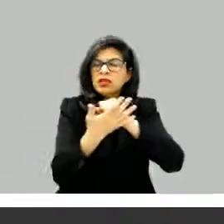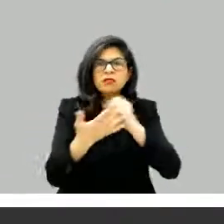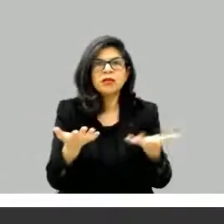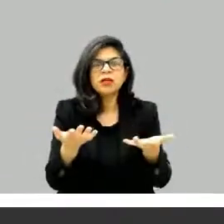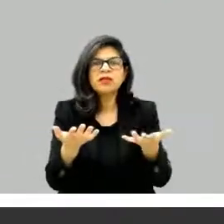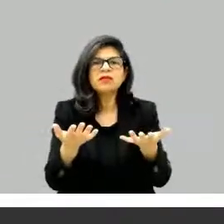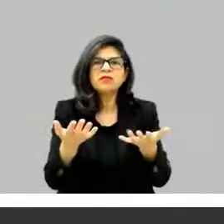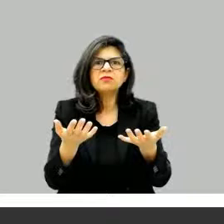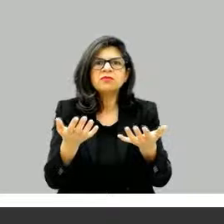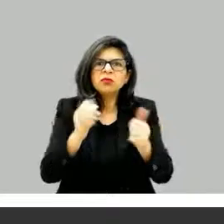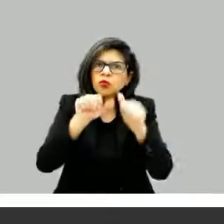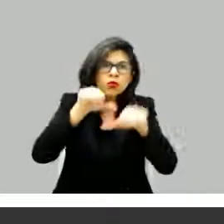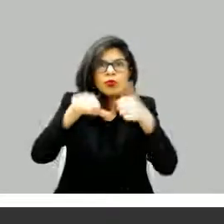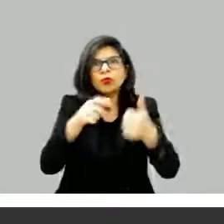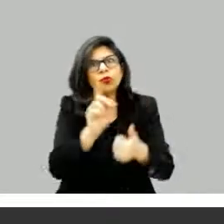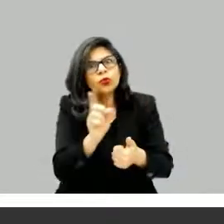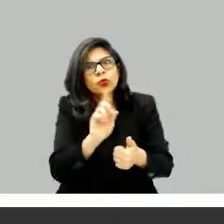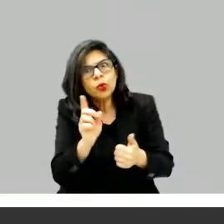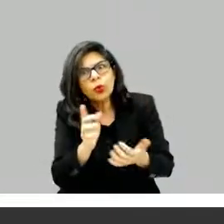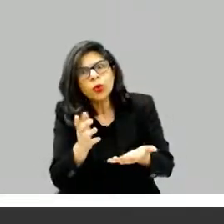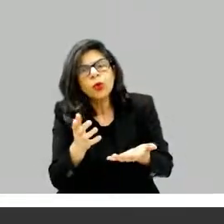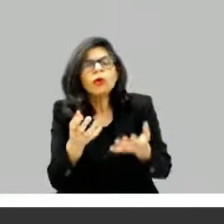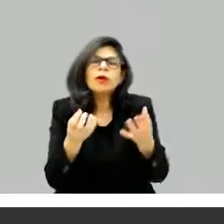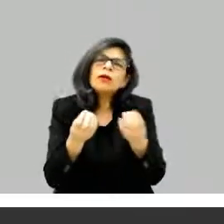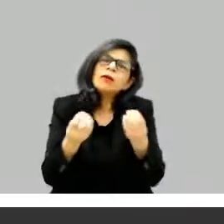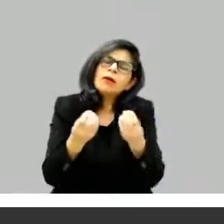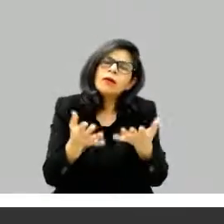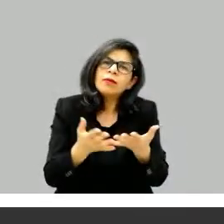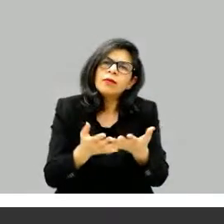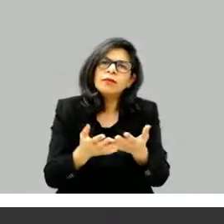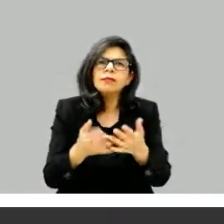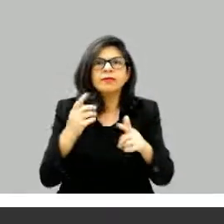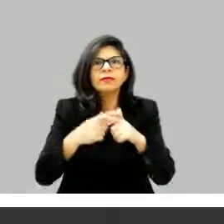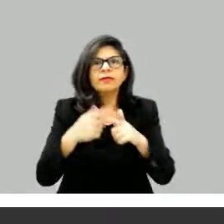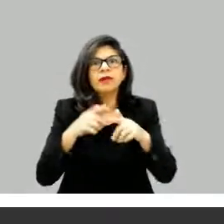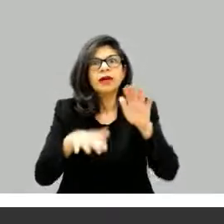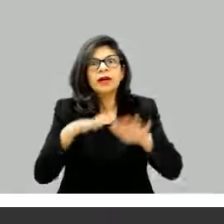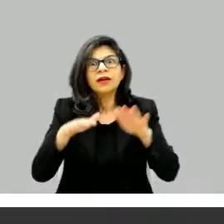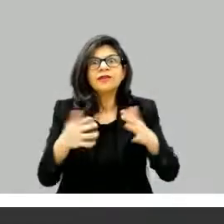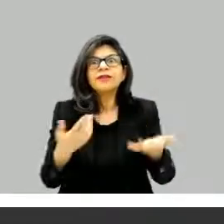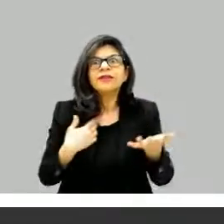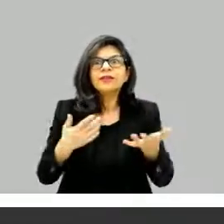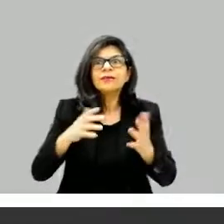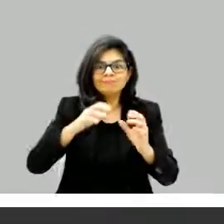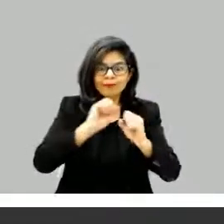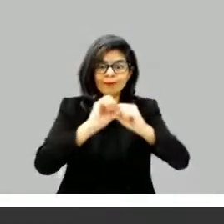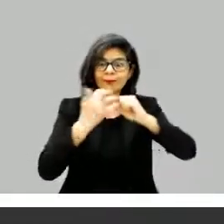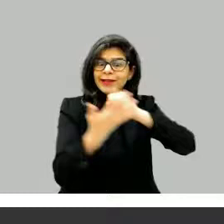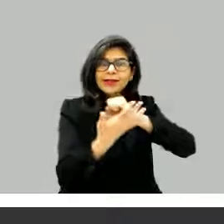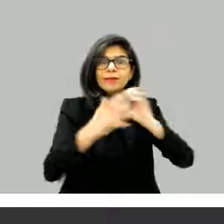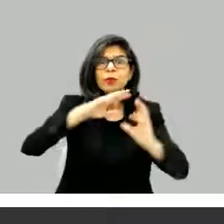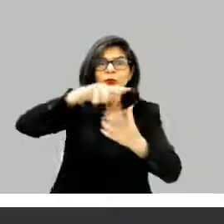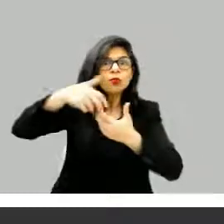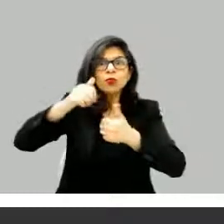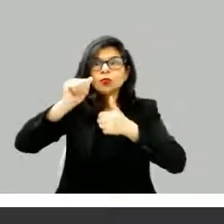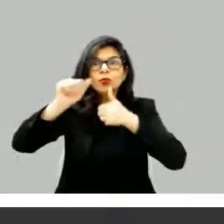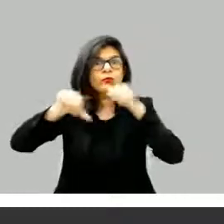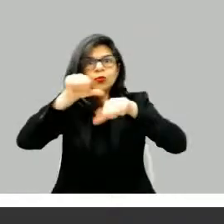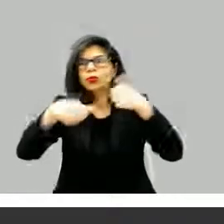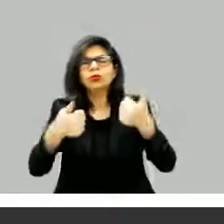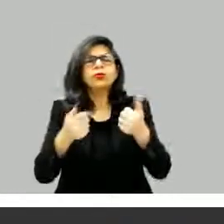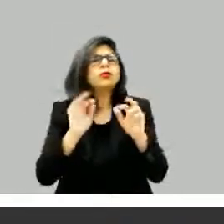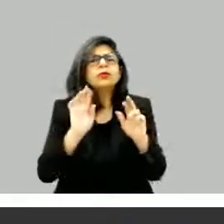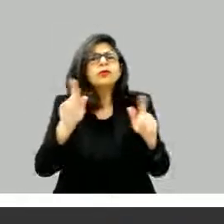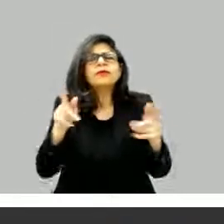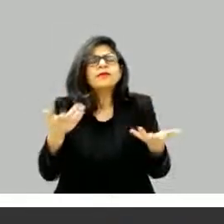aplicativos caíram como um cometa nesse universo. E é isso, né, Davi, porque o mundo mudou, né? Ah, sim, se houvesse uma terceira